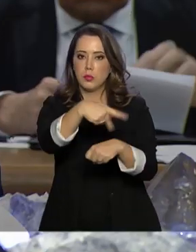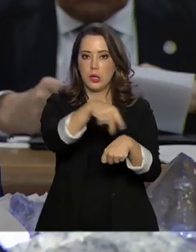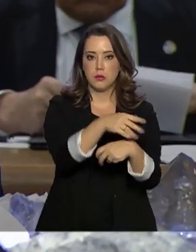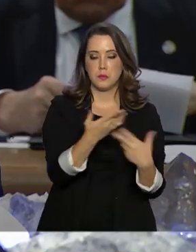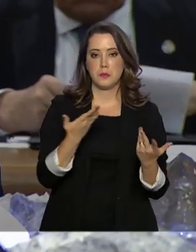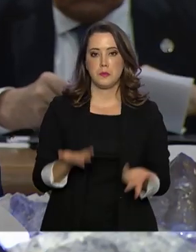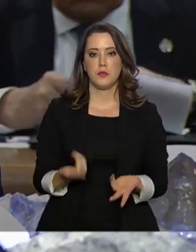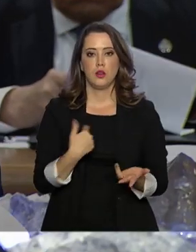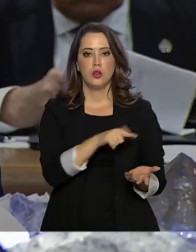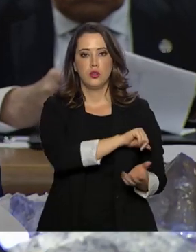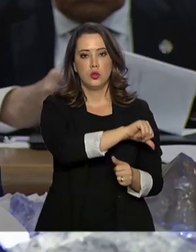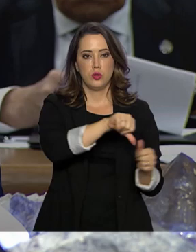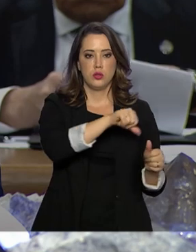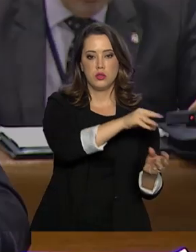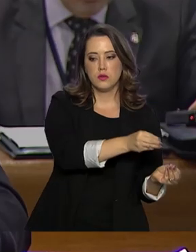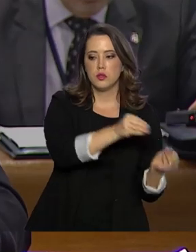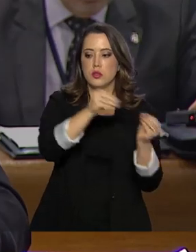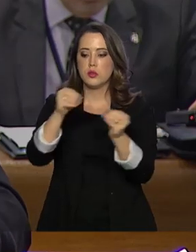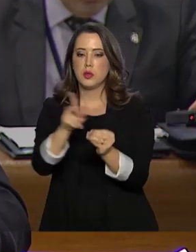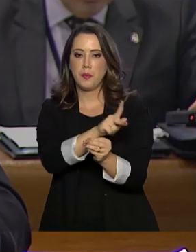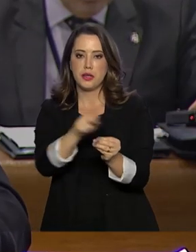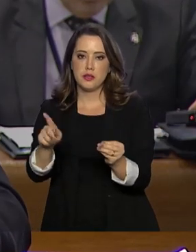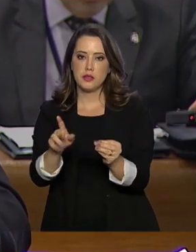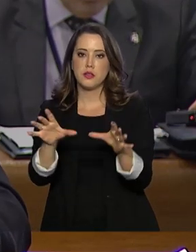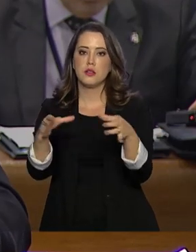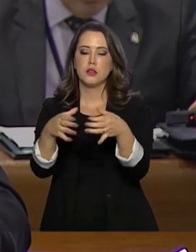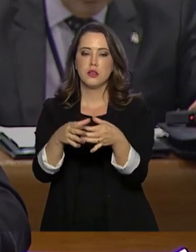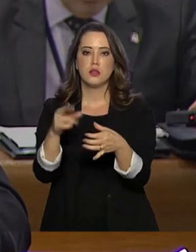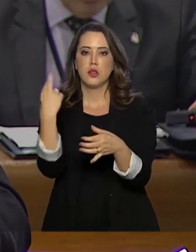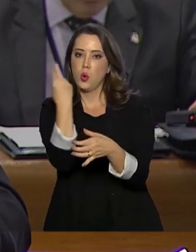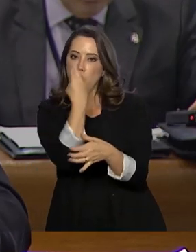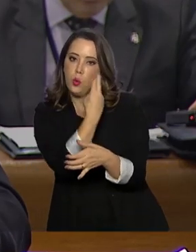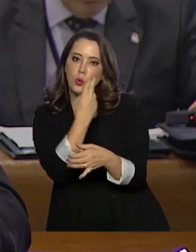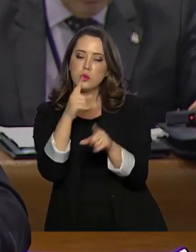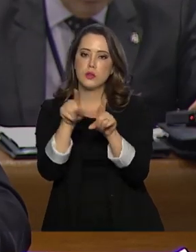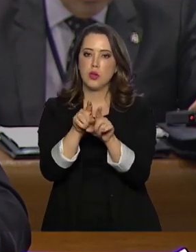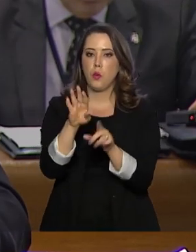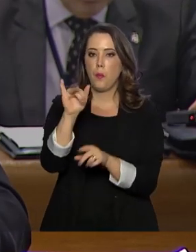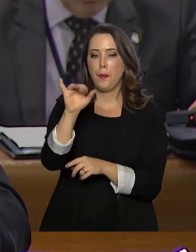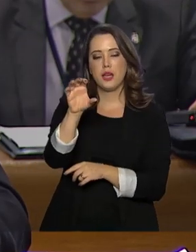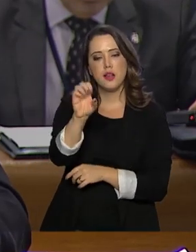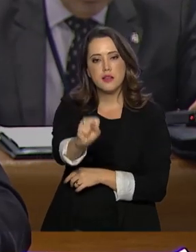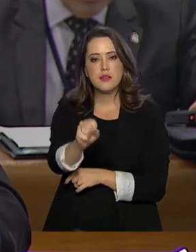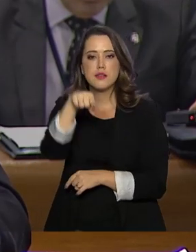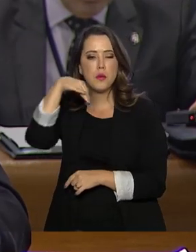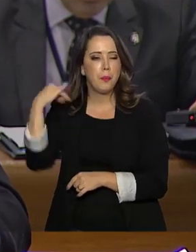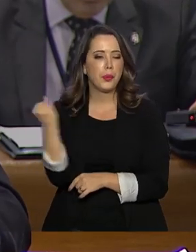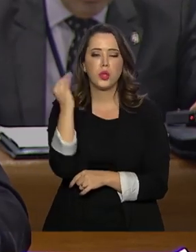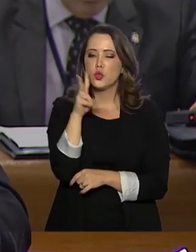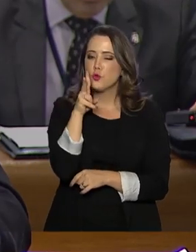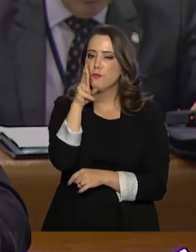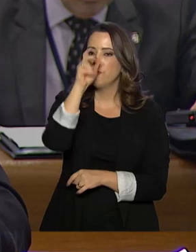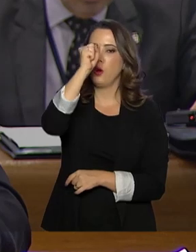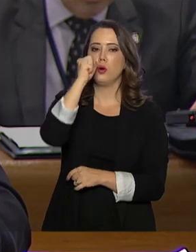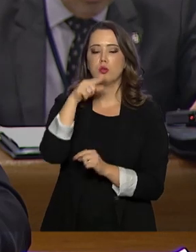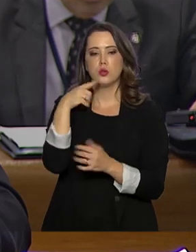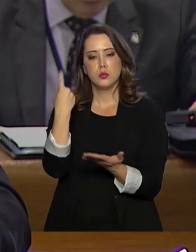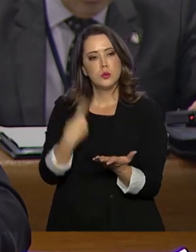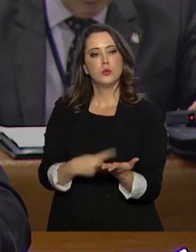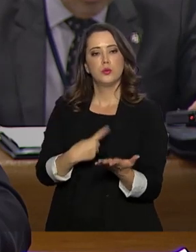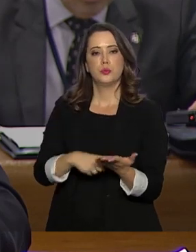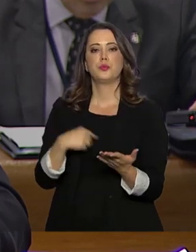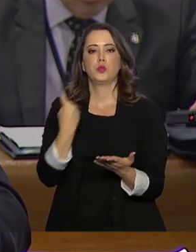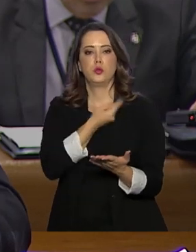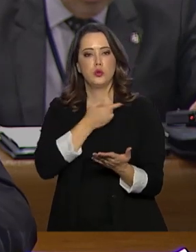Passaremos a presidência de turno da Federação da Rússia, um BRICS fortalecido pelos resultados concretos de